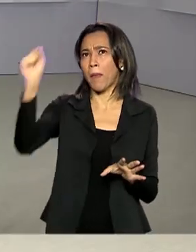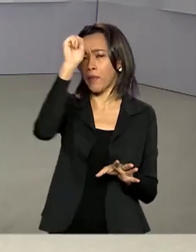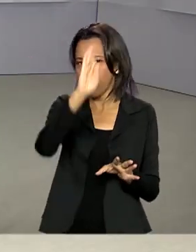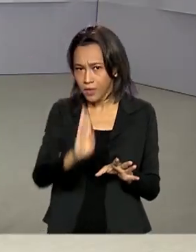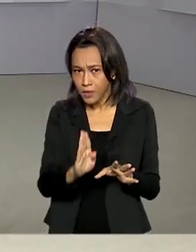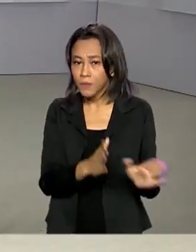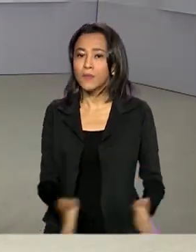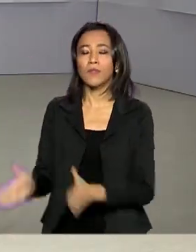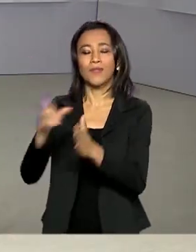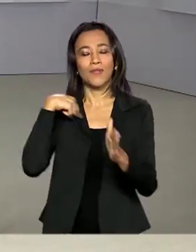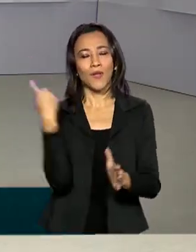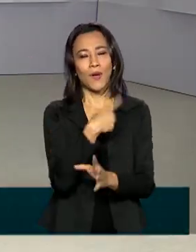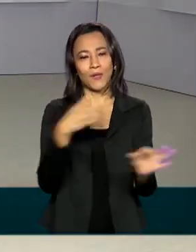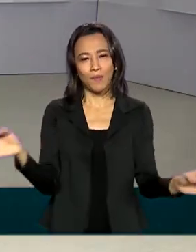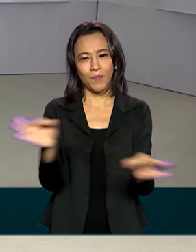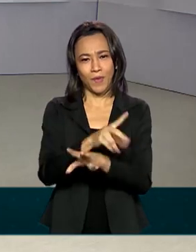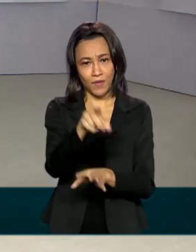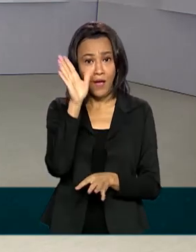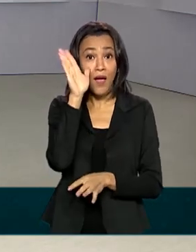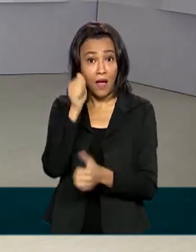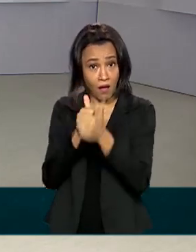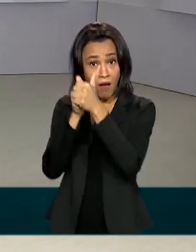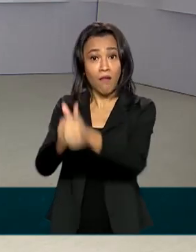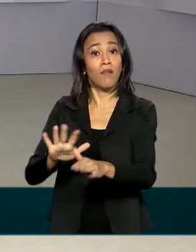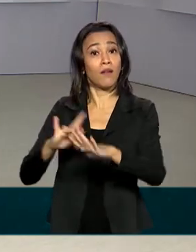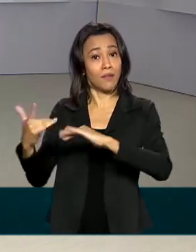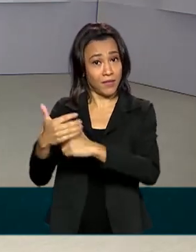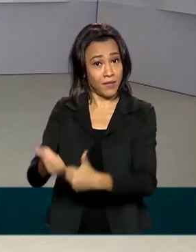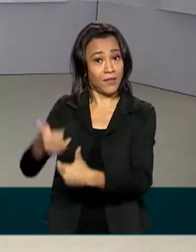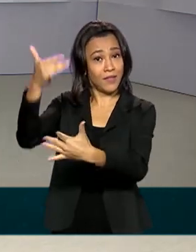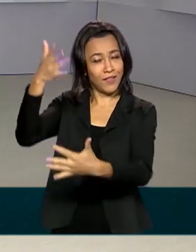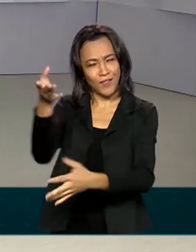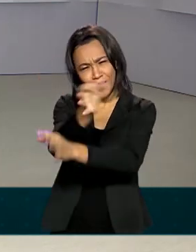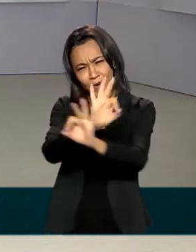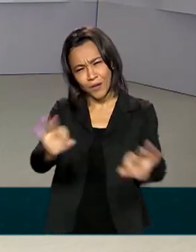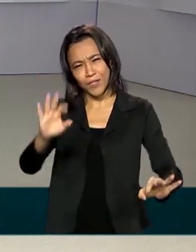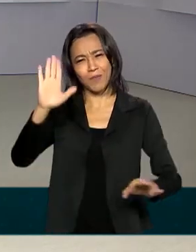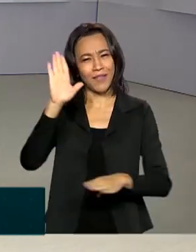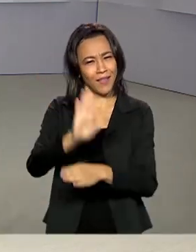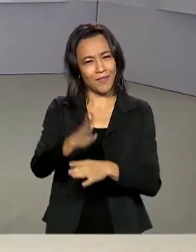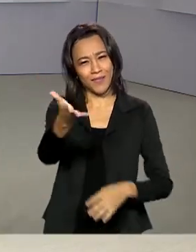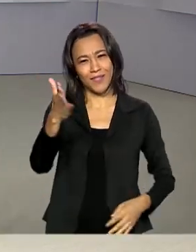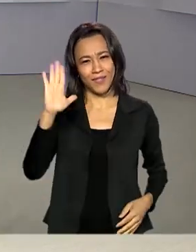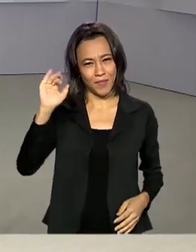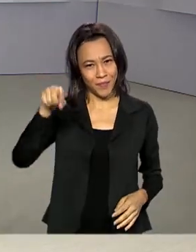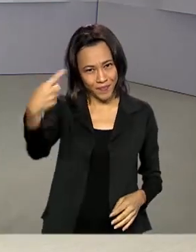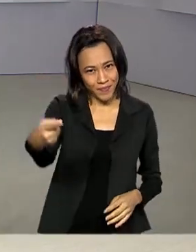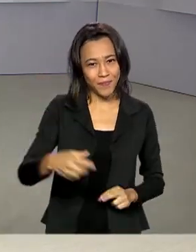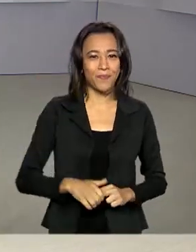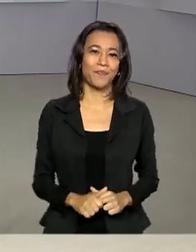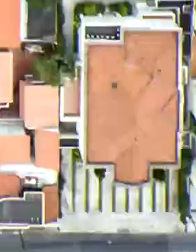E a gente fica por aqui. Nos acompanhe também pelas redes sociais. Uma ótima tarde para você. Até a próxima.